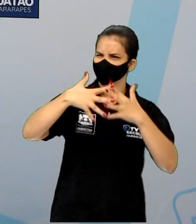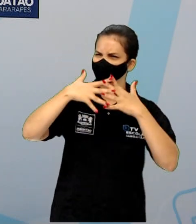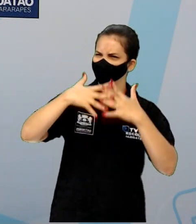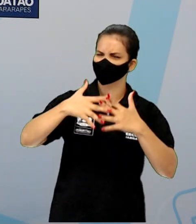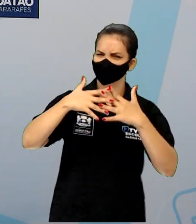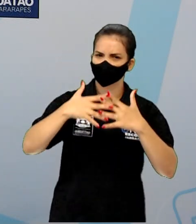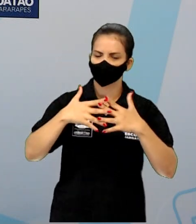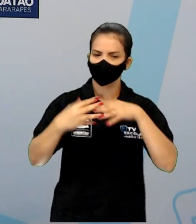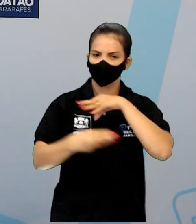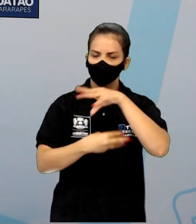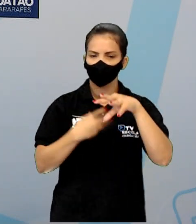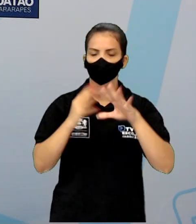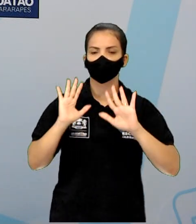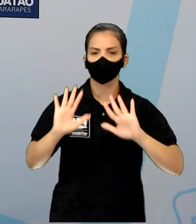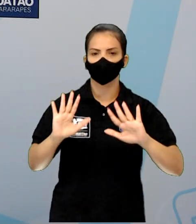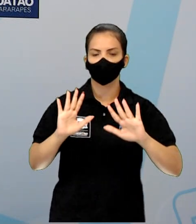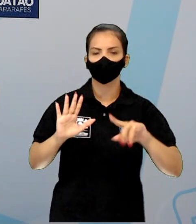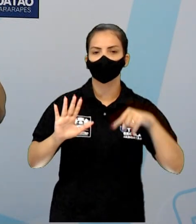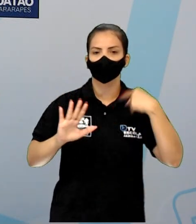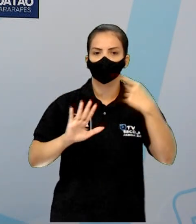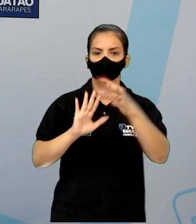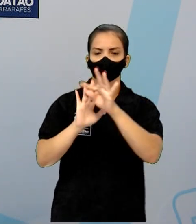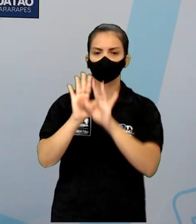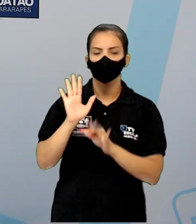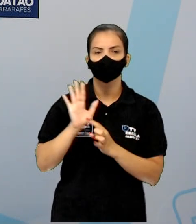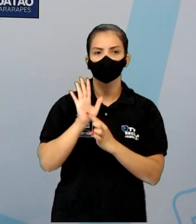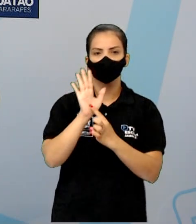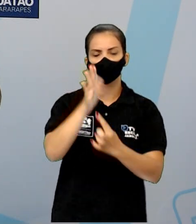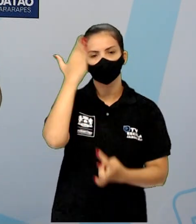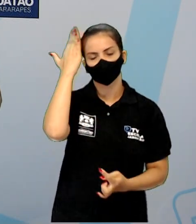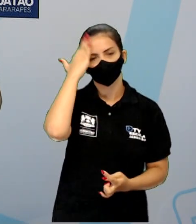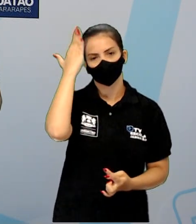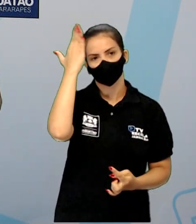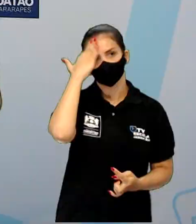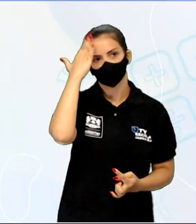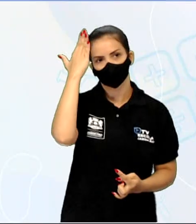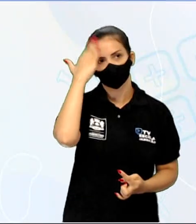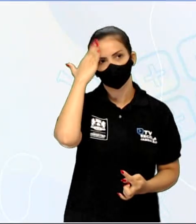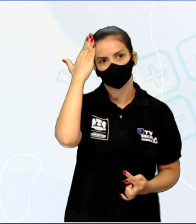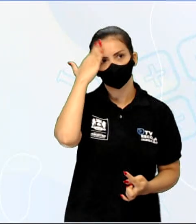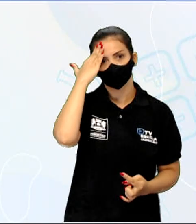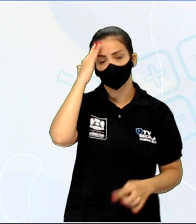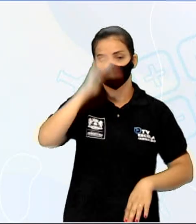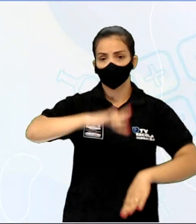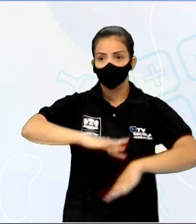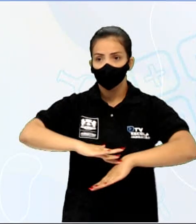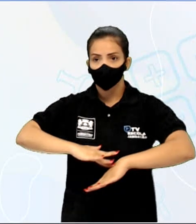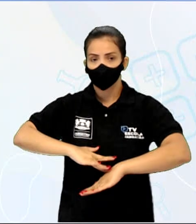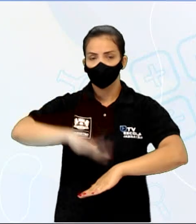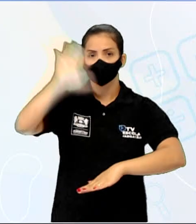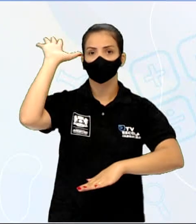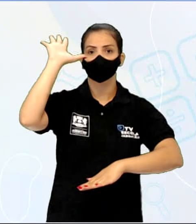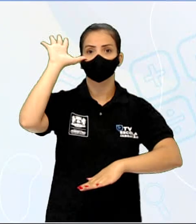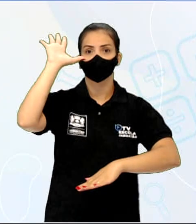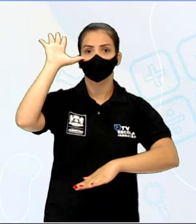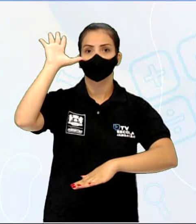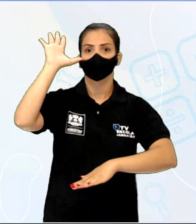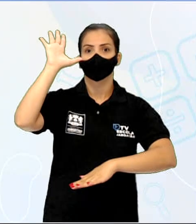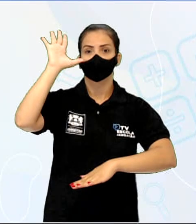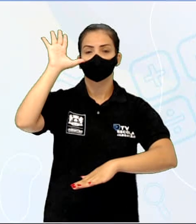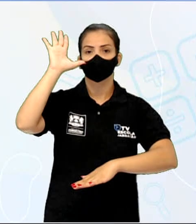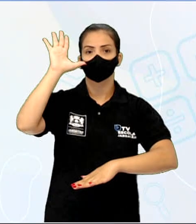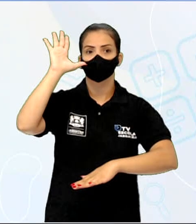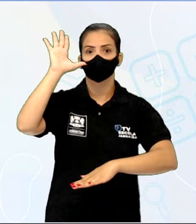mostrar no texto, tá? Vocês vão entender direitinho. Clímax é o instante em que a tensão atinge o ponto